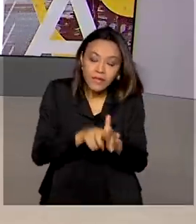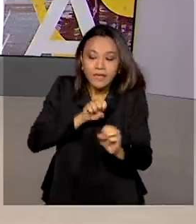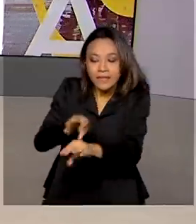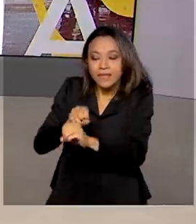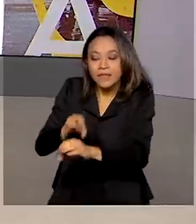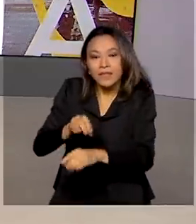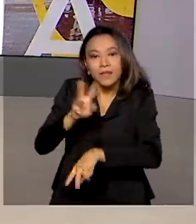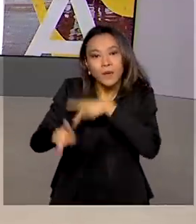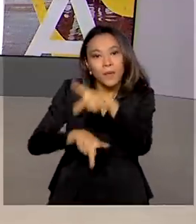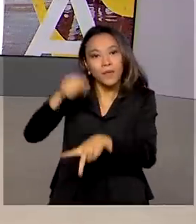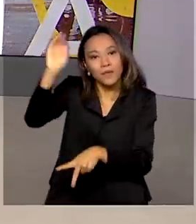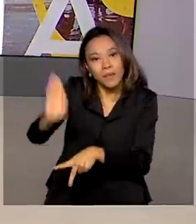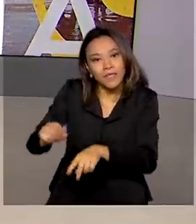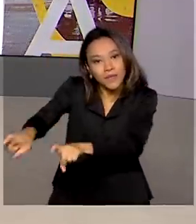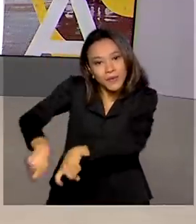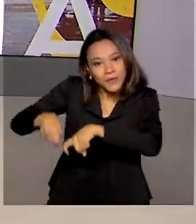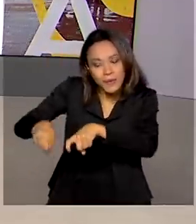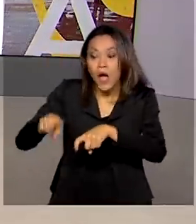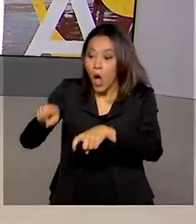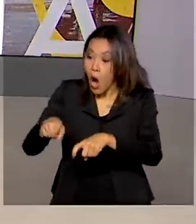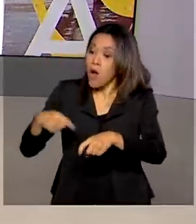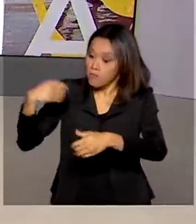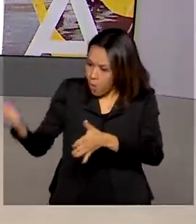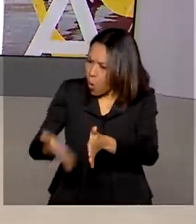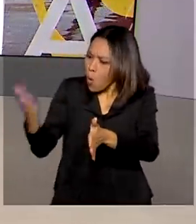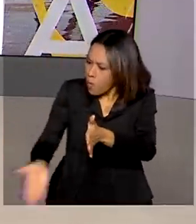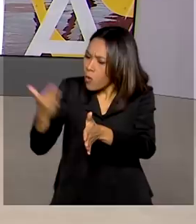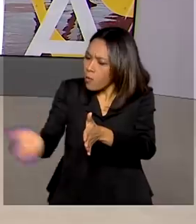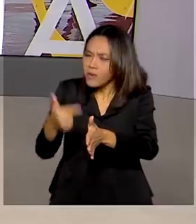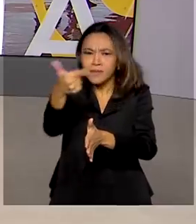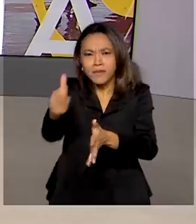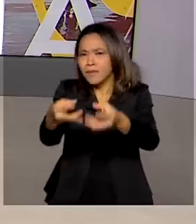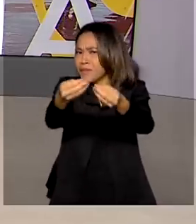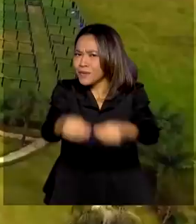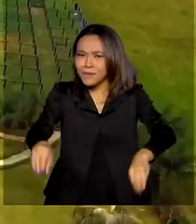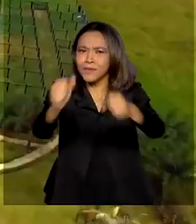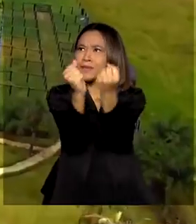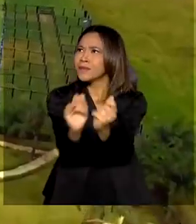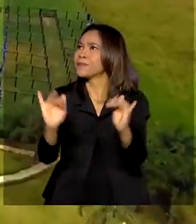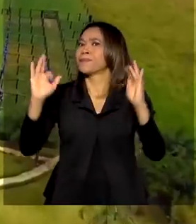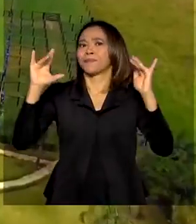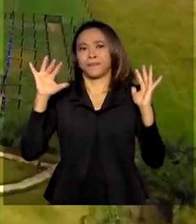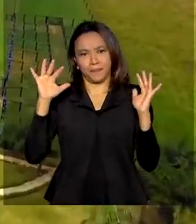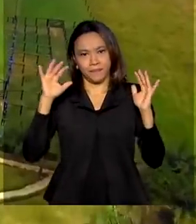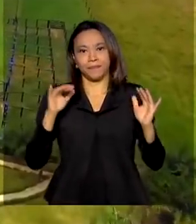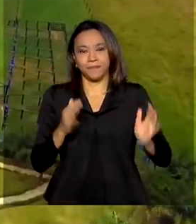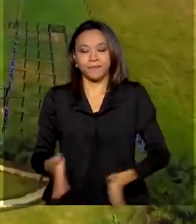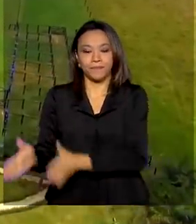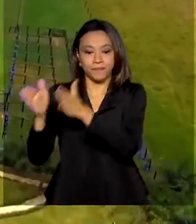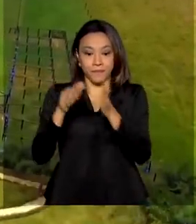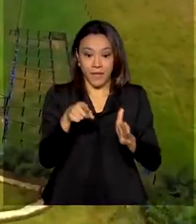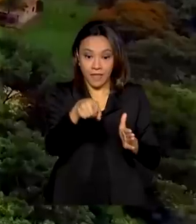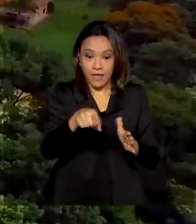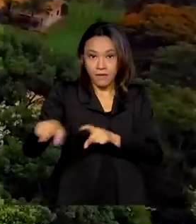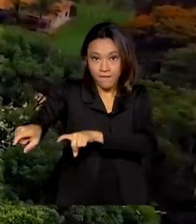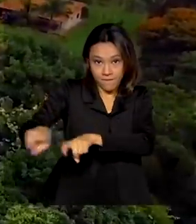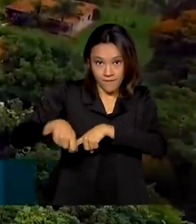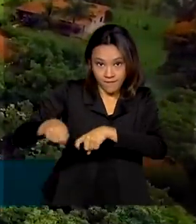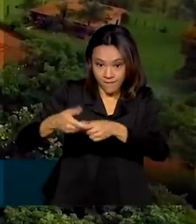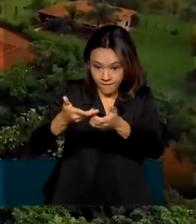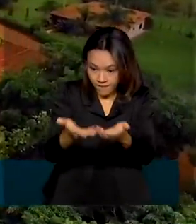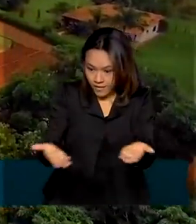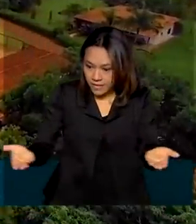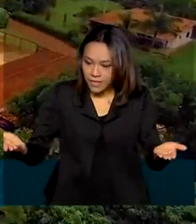brasileiro a produzir sem agredir o meio ambiente. Na fazenda Entre Rios, a mudança